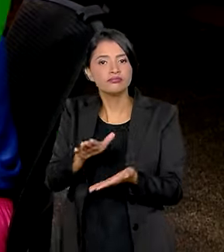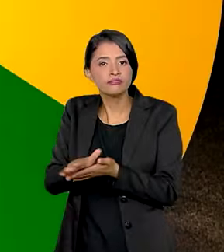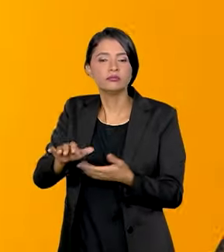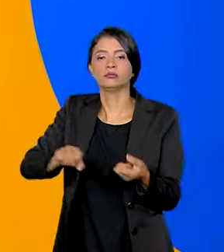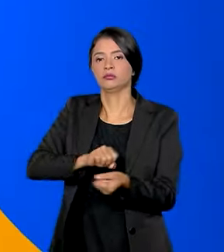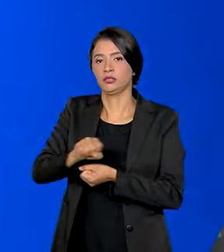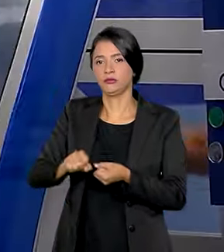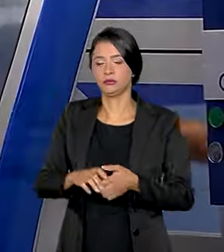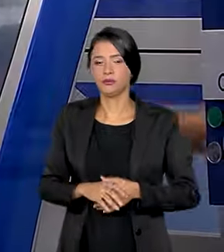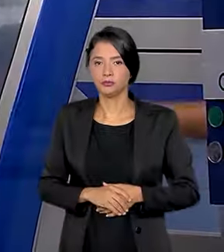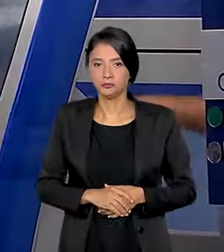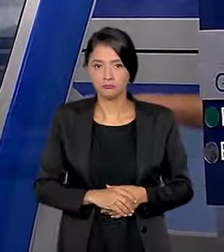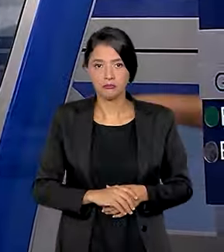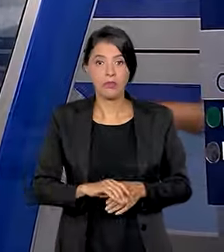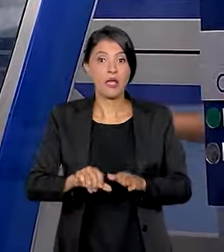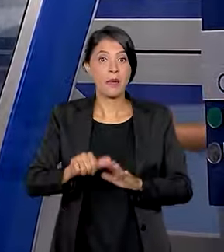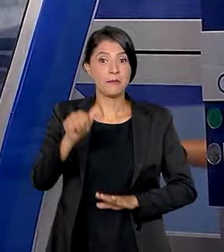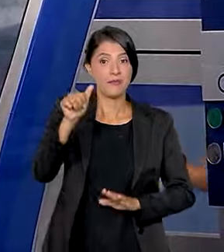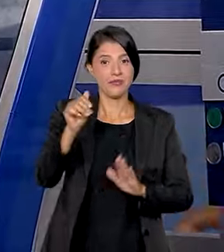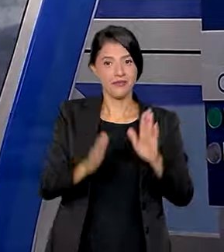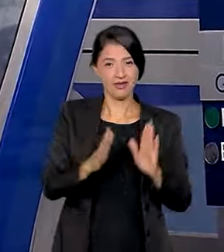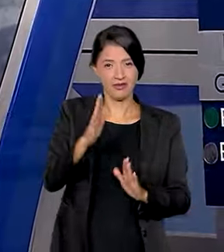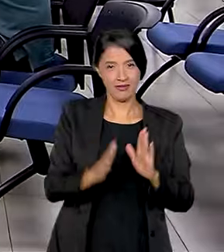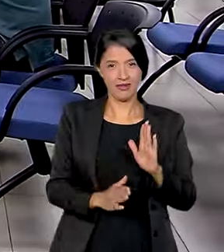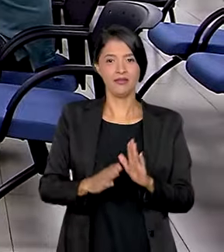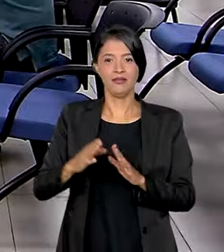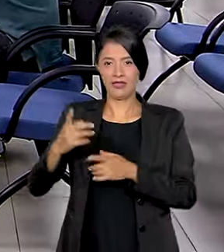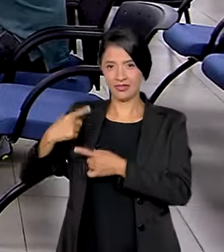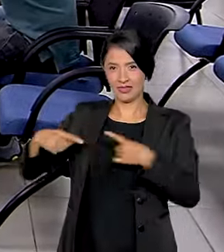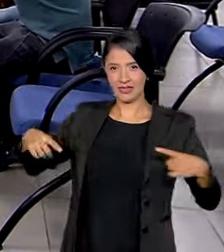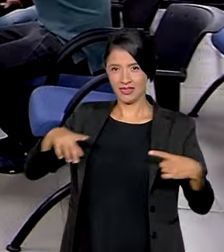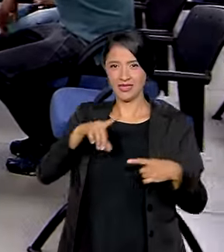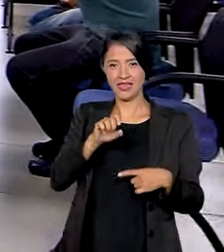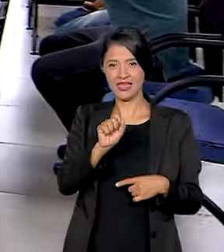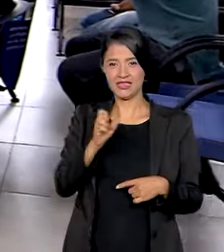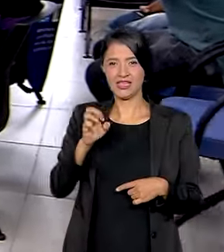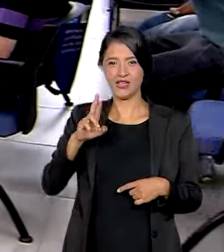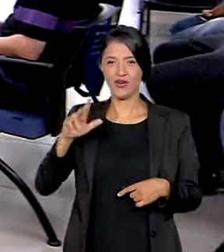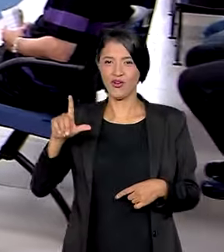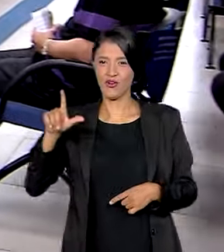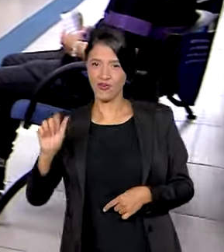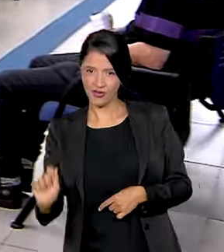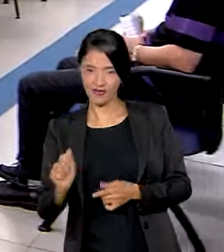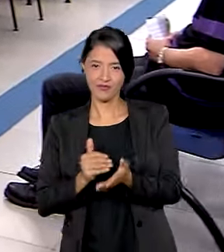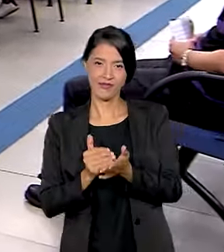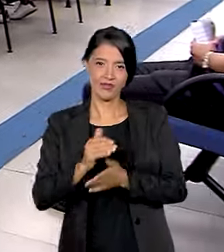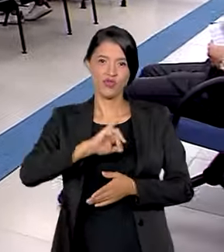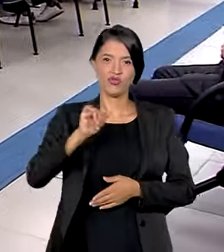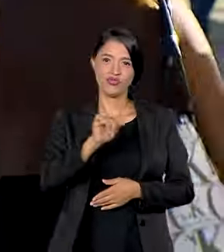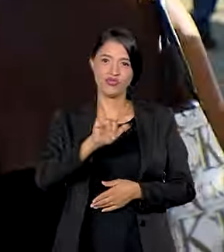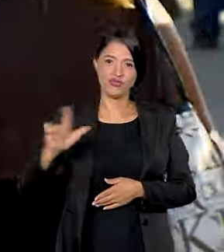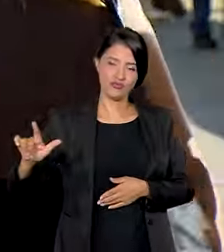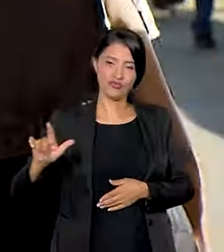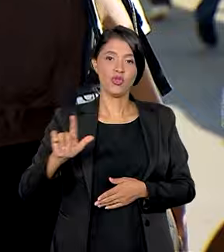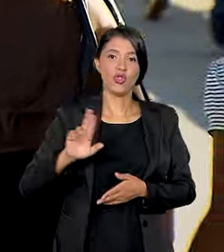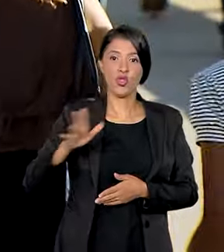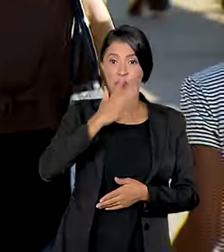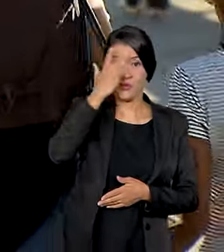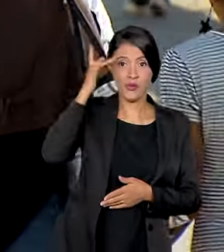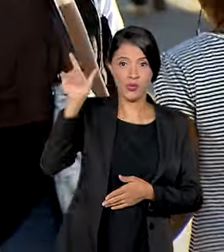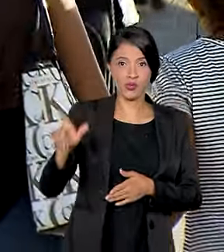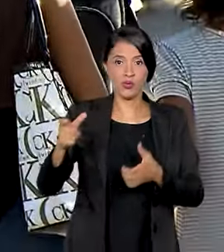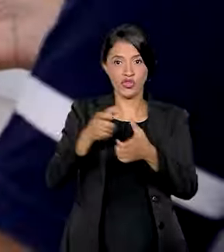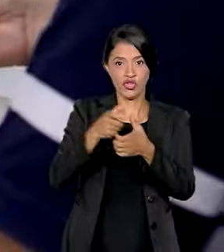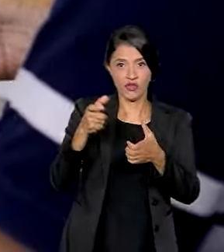sustentável. A primeira fase do Desenrola Brasil começou em julho. Limpou automaticamente o nome de